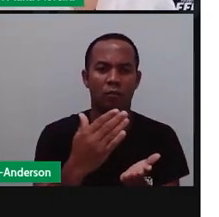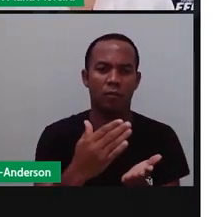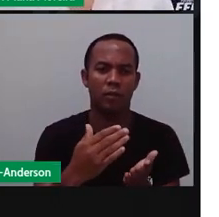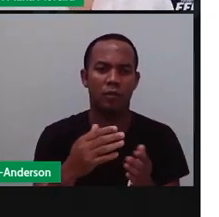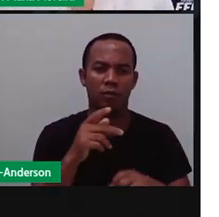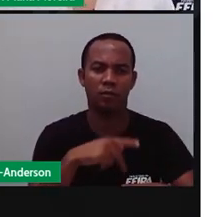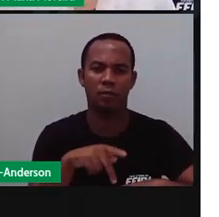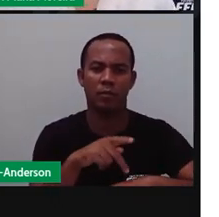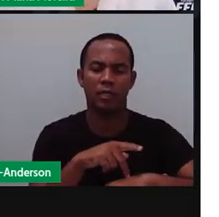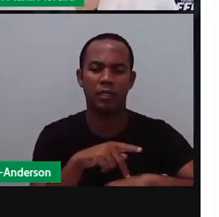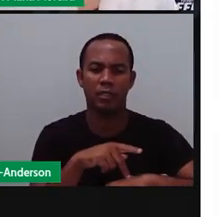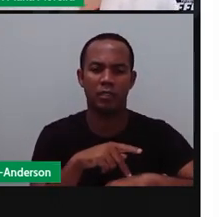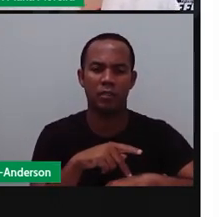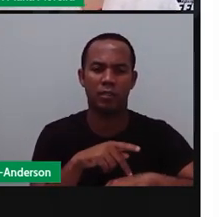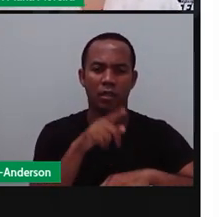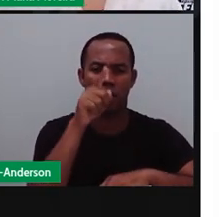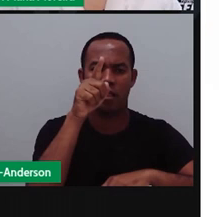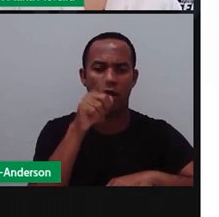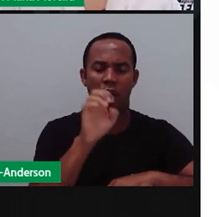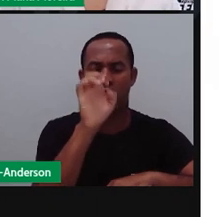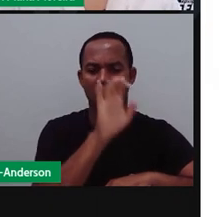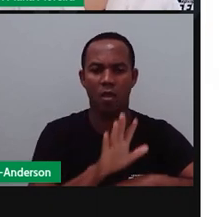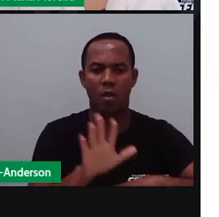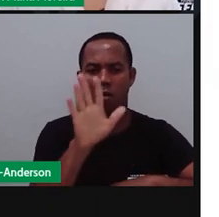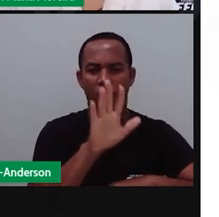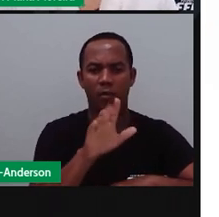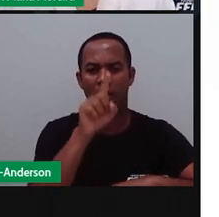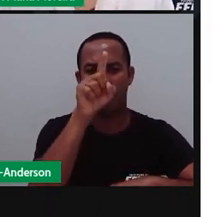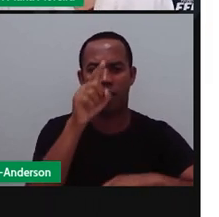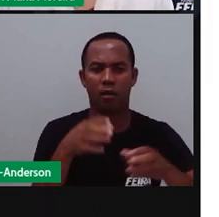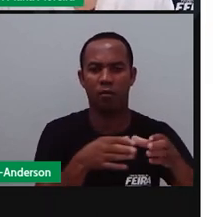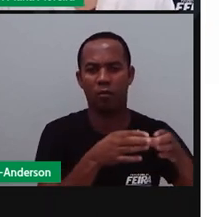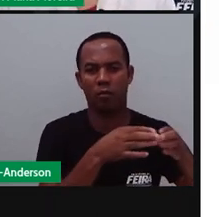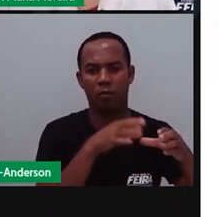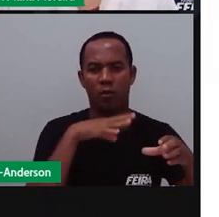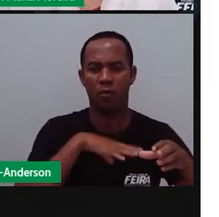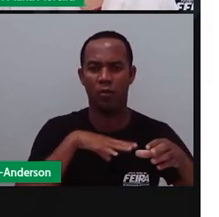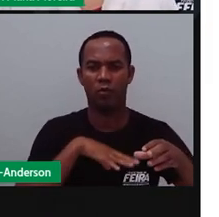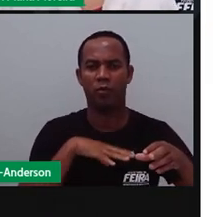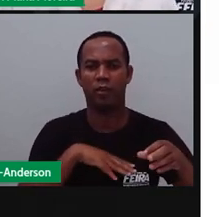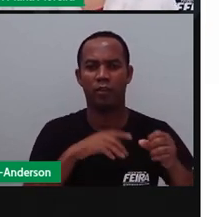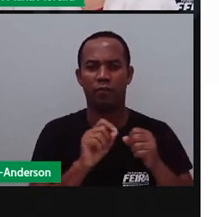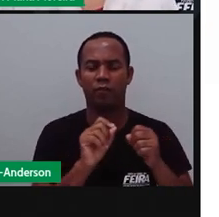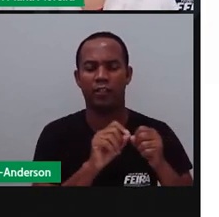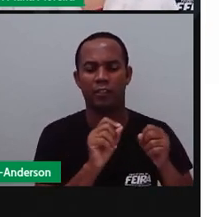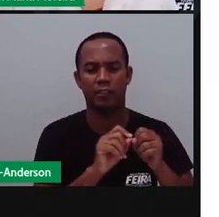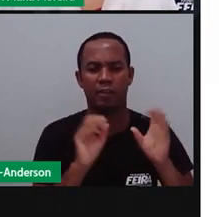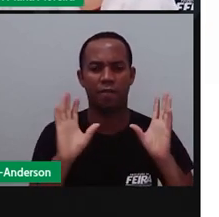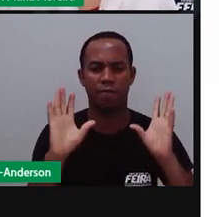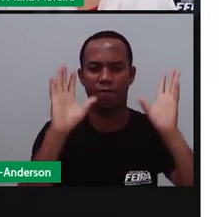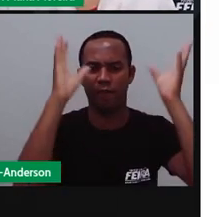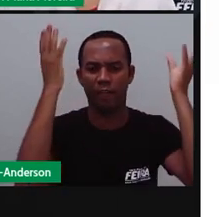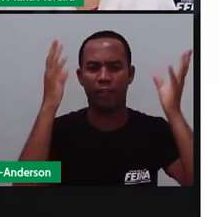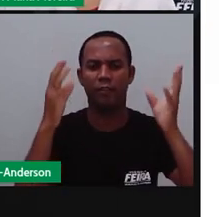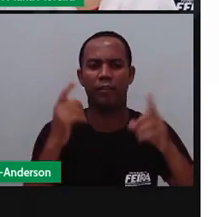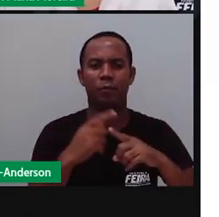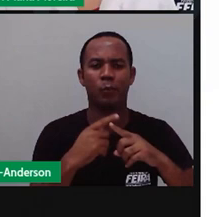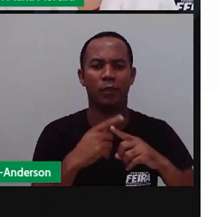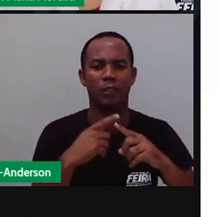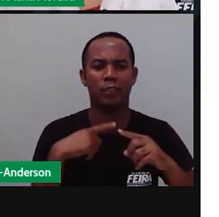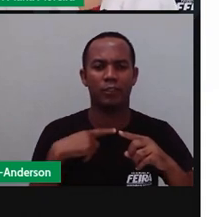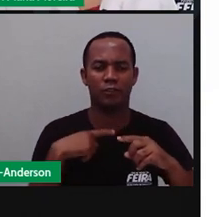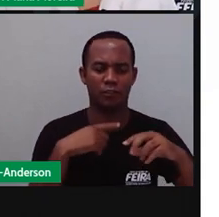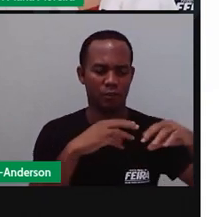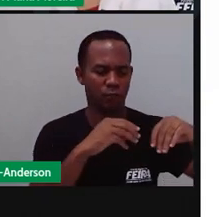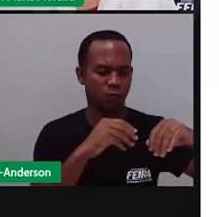Os portugueses tinham a mania de fazer festas em comemoração à colheita do trigo, que acontecia por lá uma vez ao ano durante o